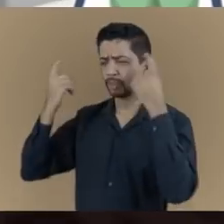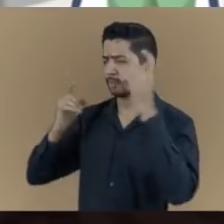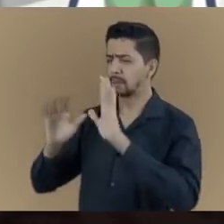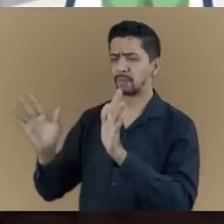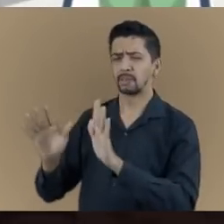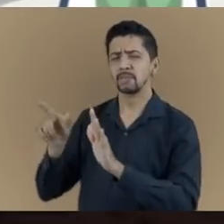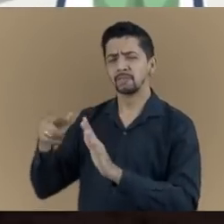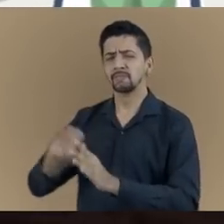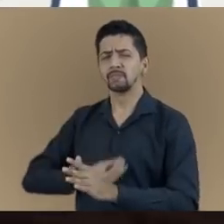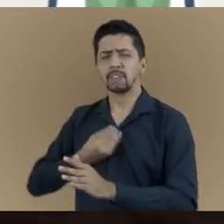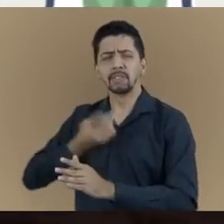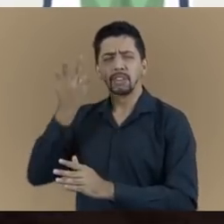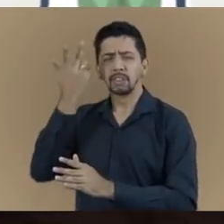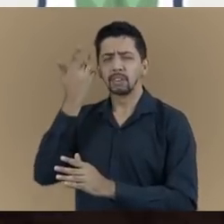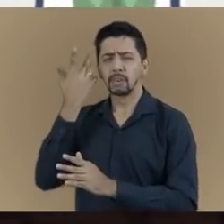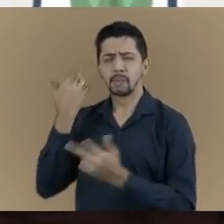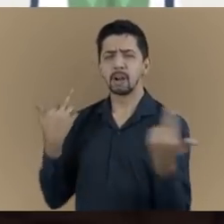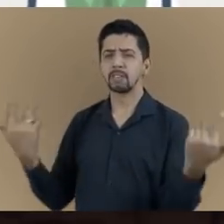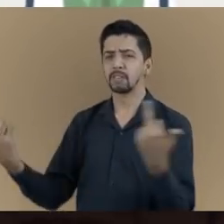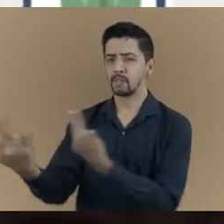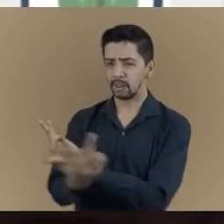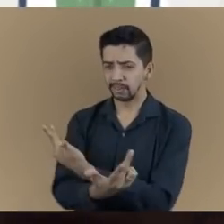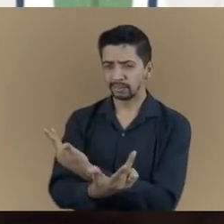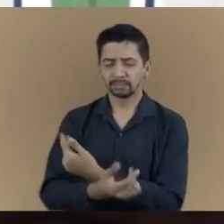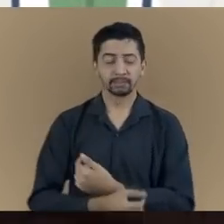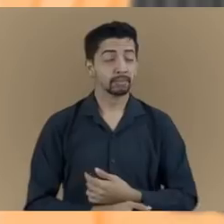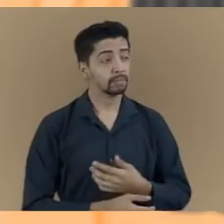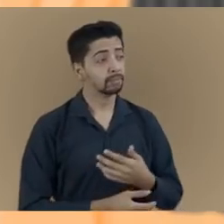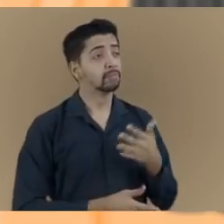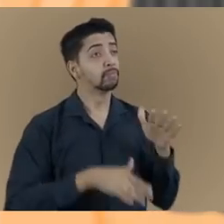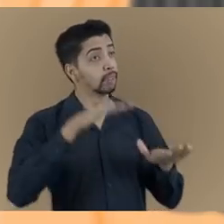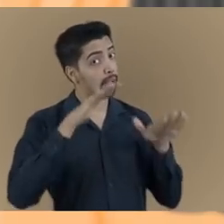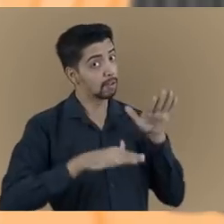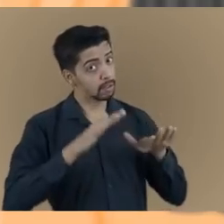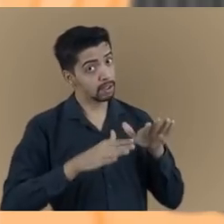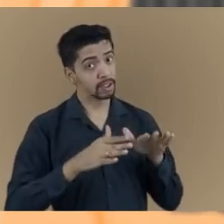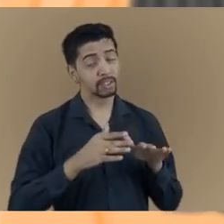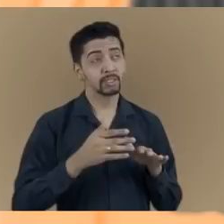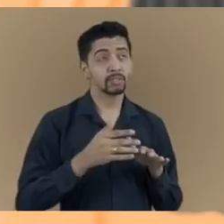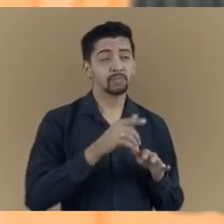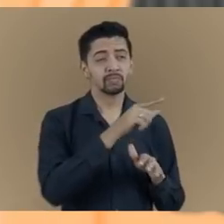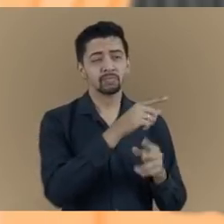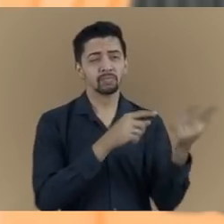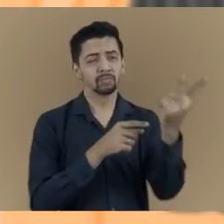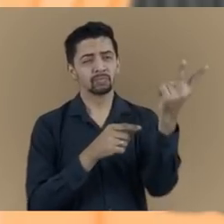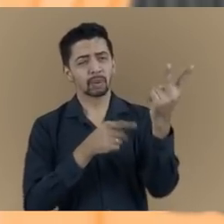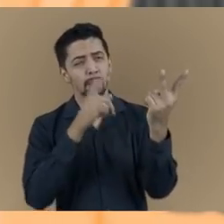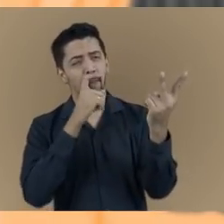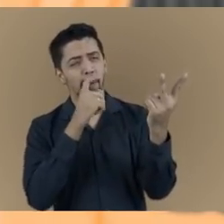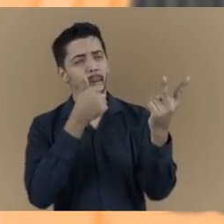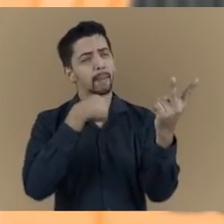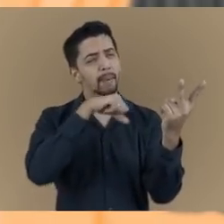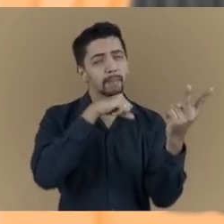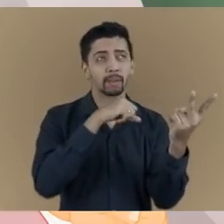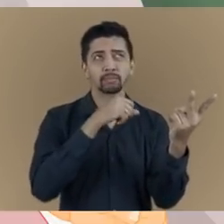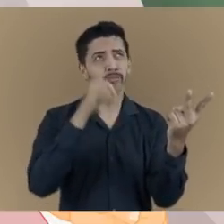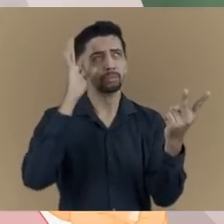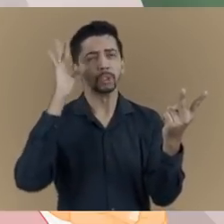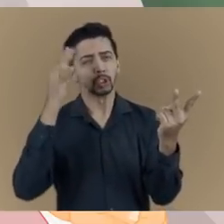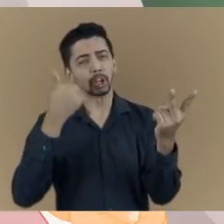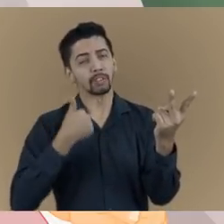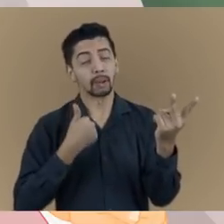Não se preocupe. Ela vai levar uma vida normal como todos. Talvez eu não fosse o que eles estavam esperando.